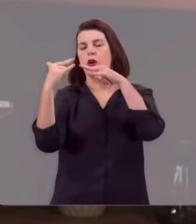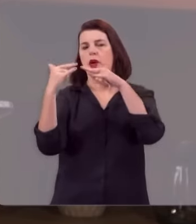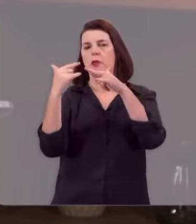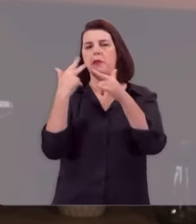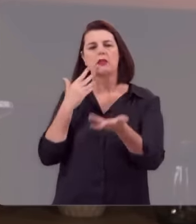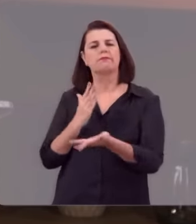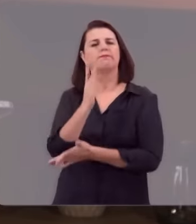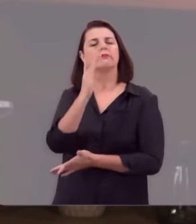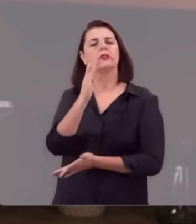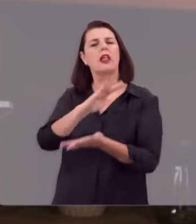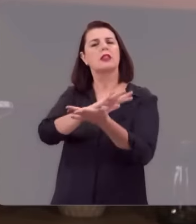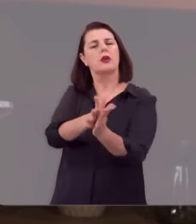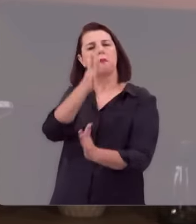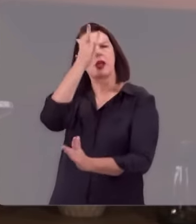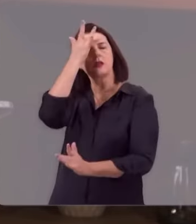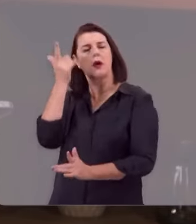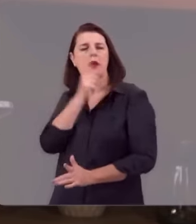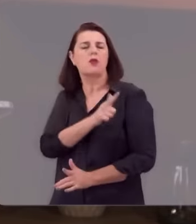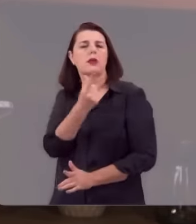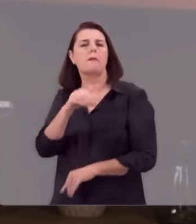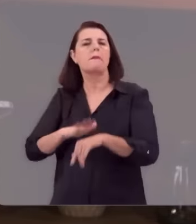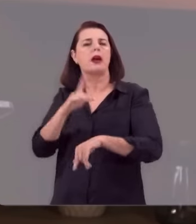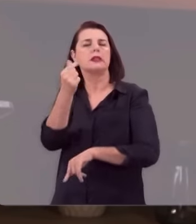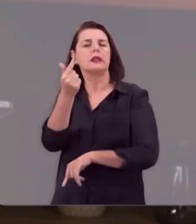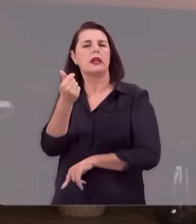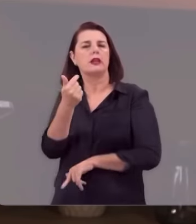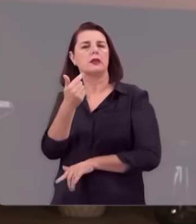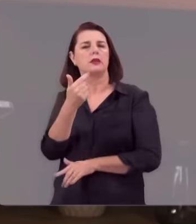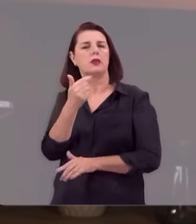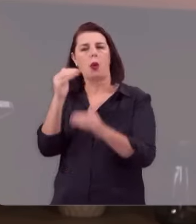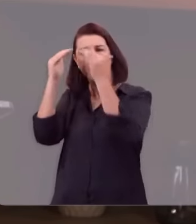ganhar dinheiro e até de forma ilícita.